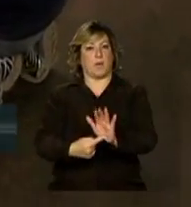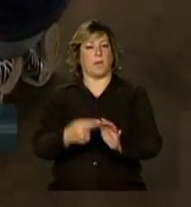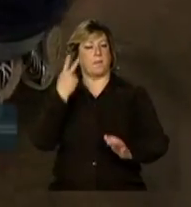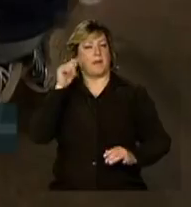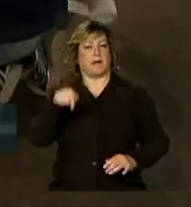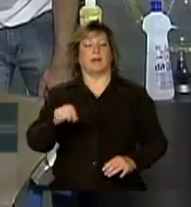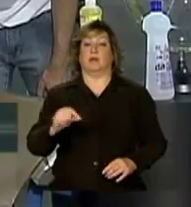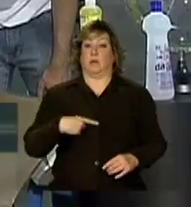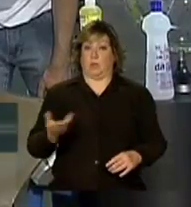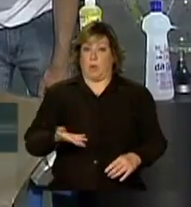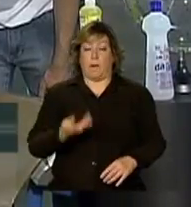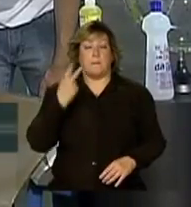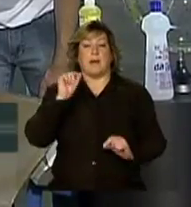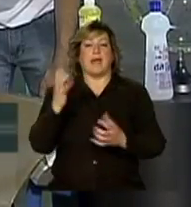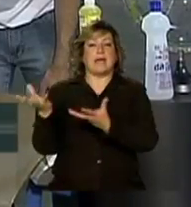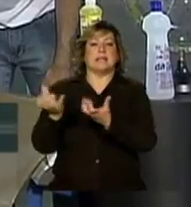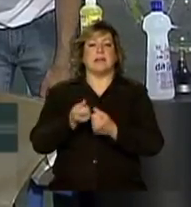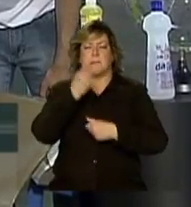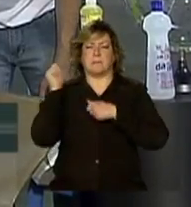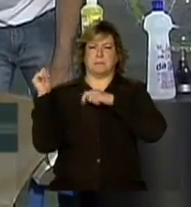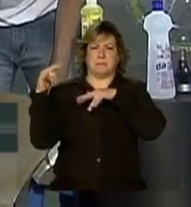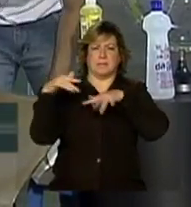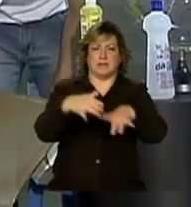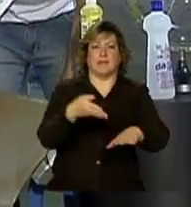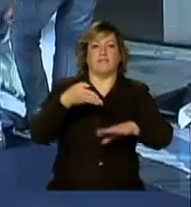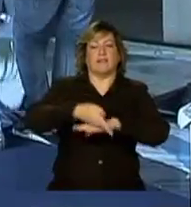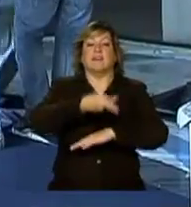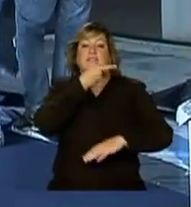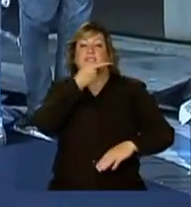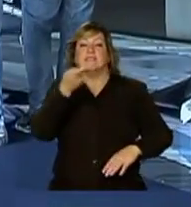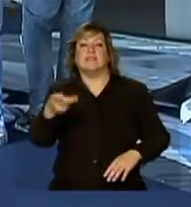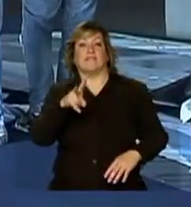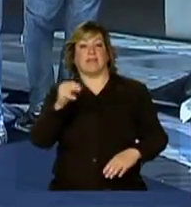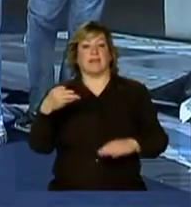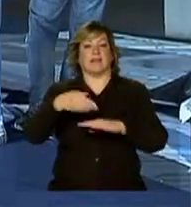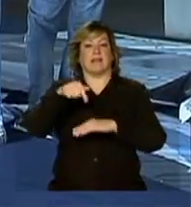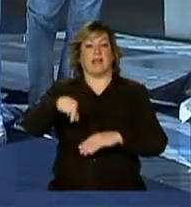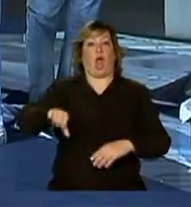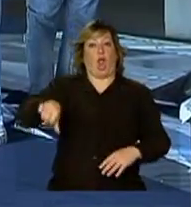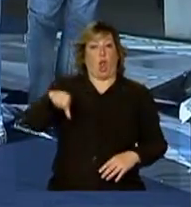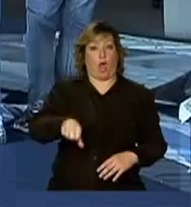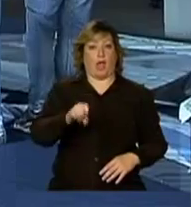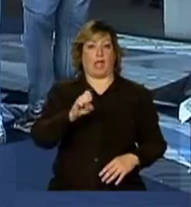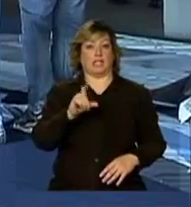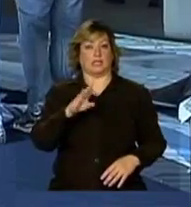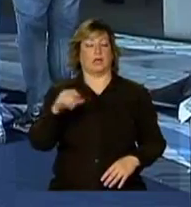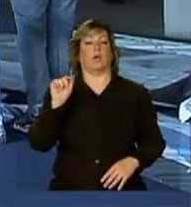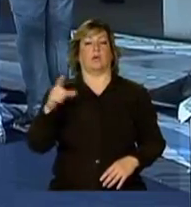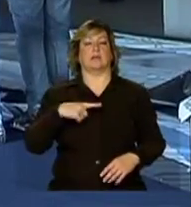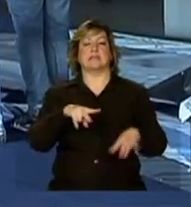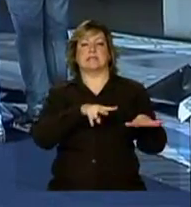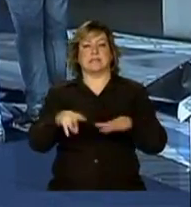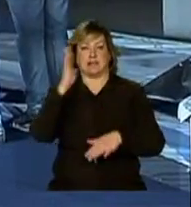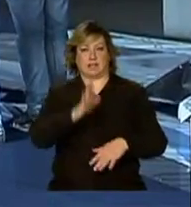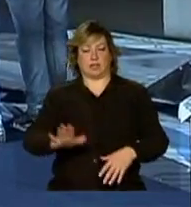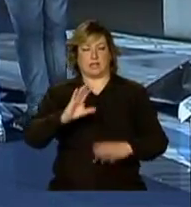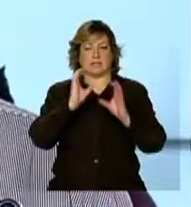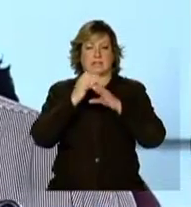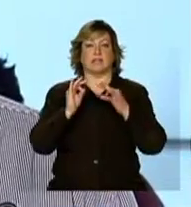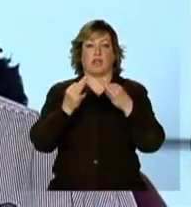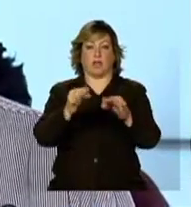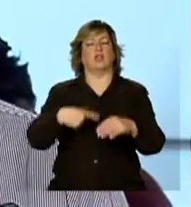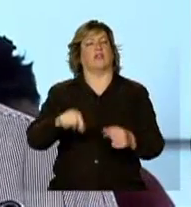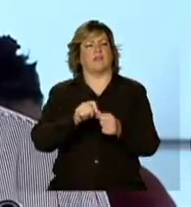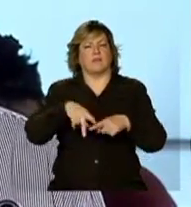A Corrida Contra o Tempo é para receber os milhares de visitantes que vão passar pela nona edição da Semana Nacional de Ciência e Tecnologia.